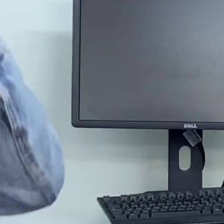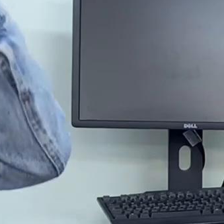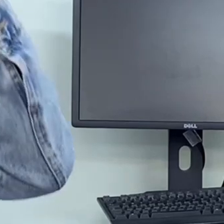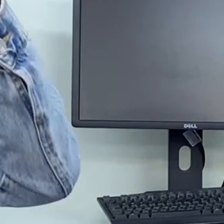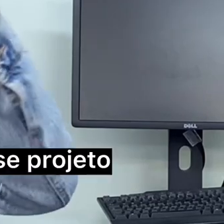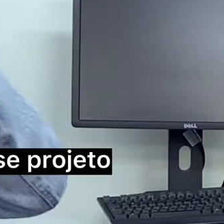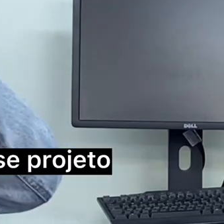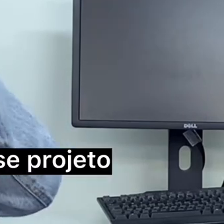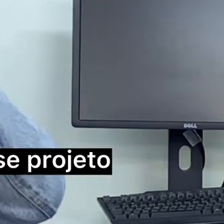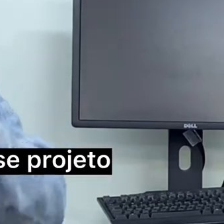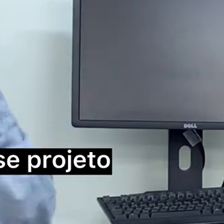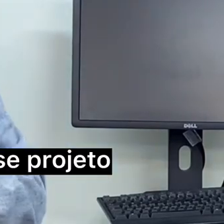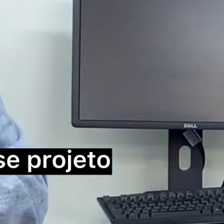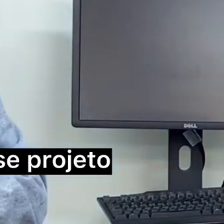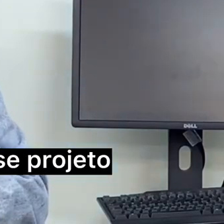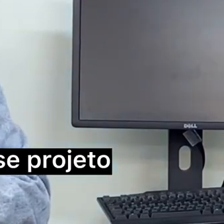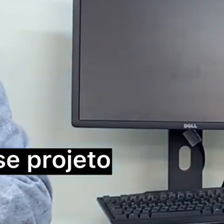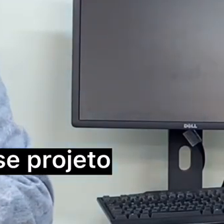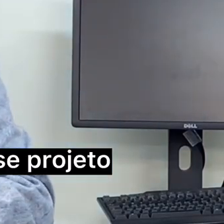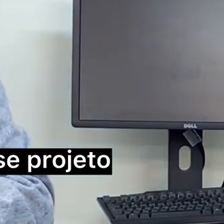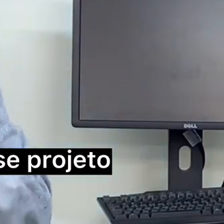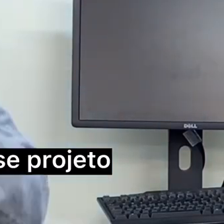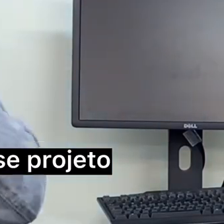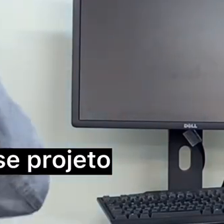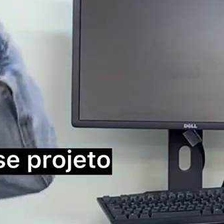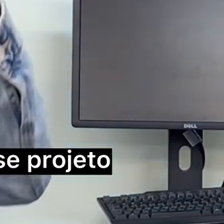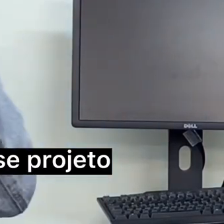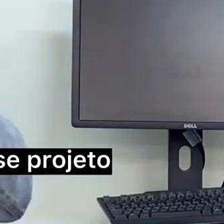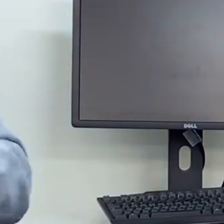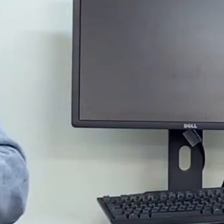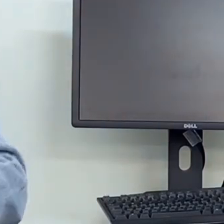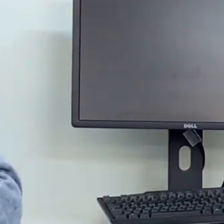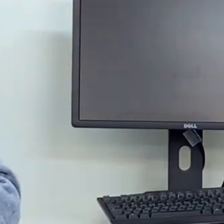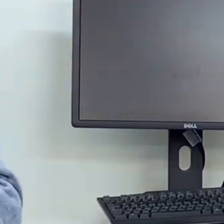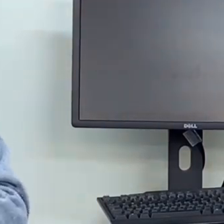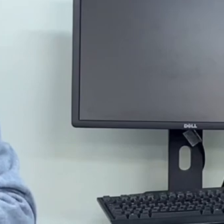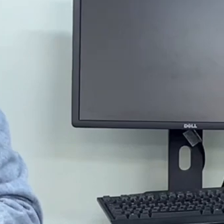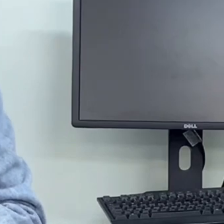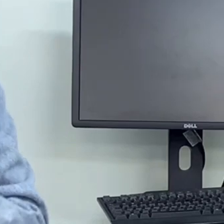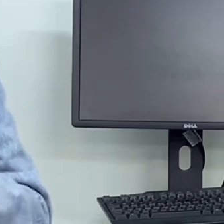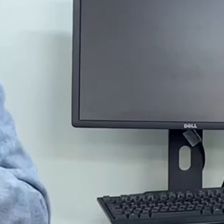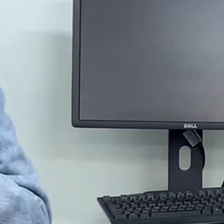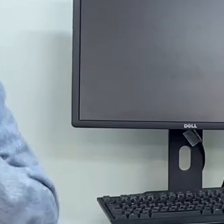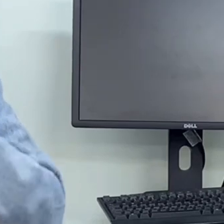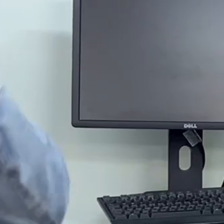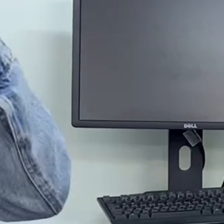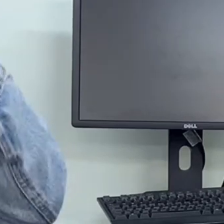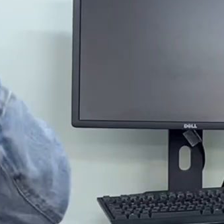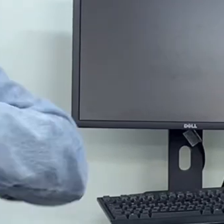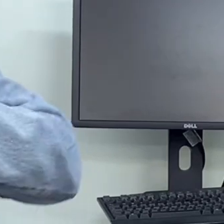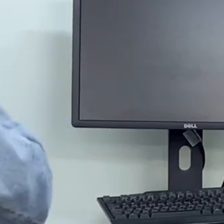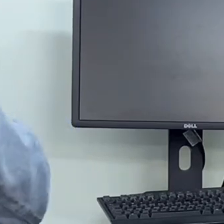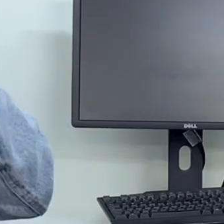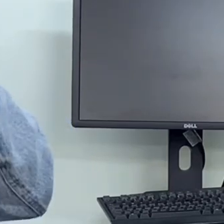Então, no começo, quando a gente falou sobre esse projeto, os temas, né?